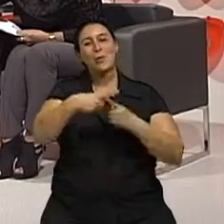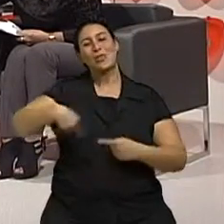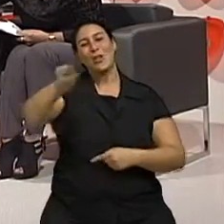gente merece!